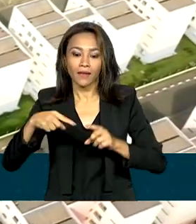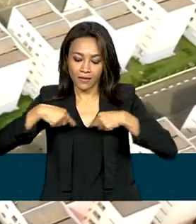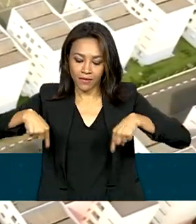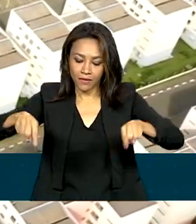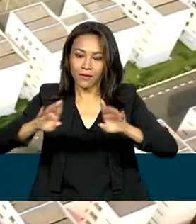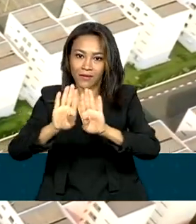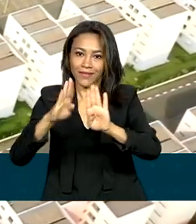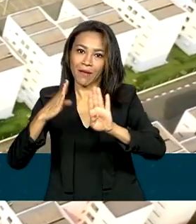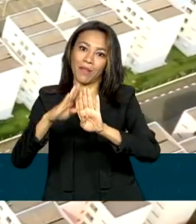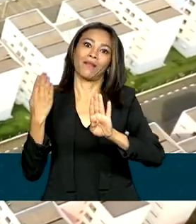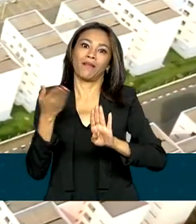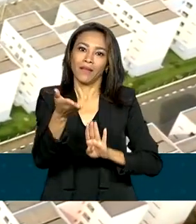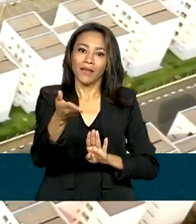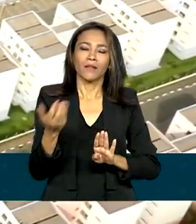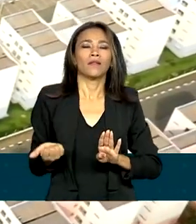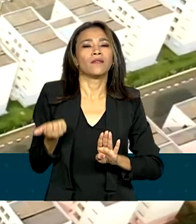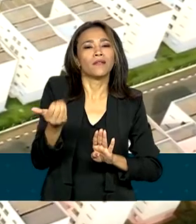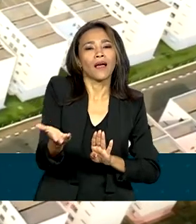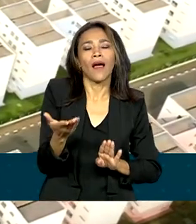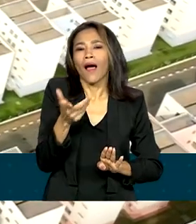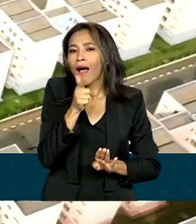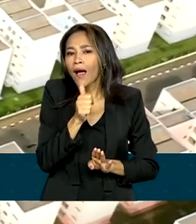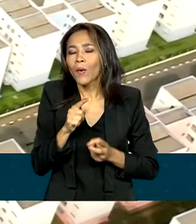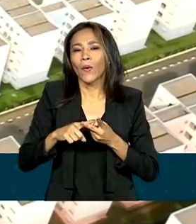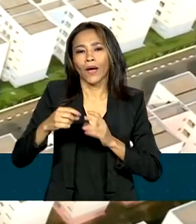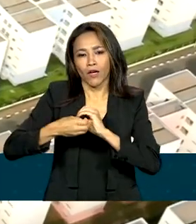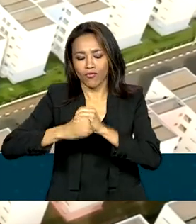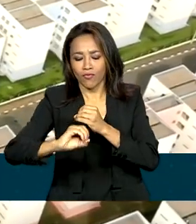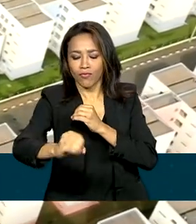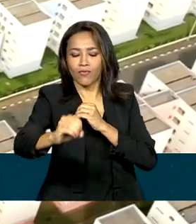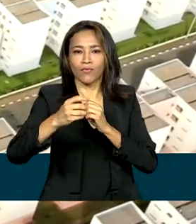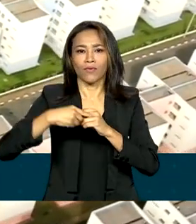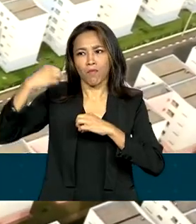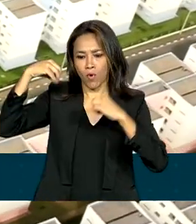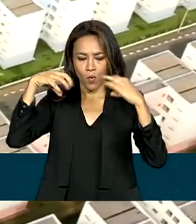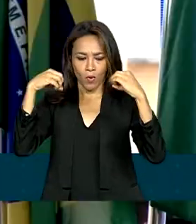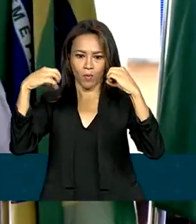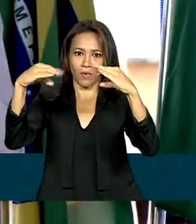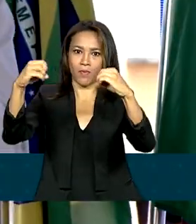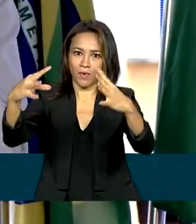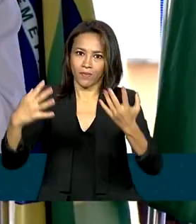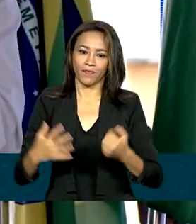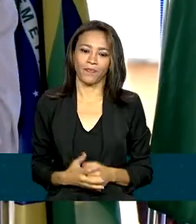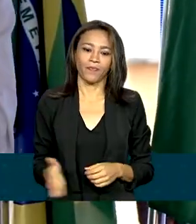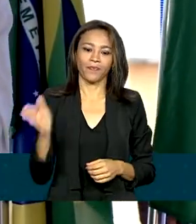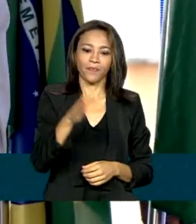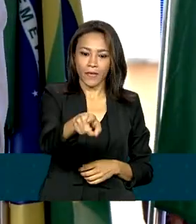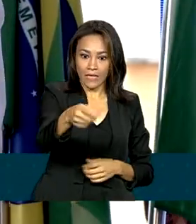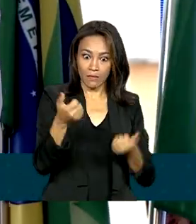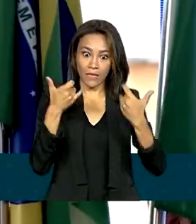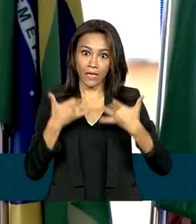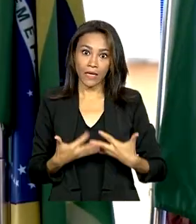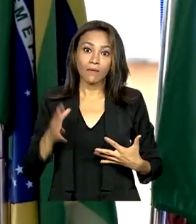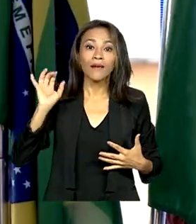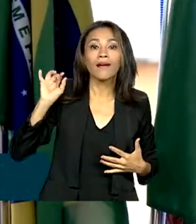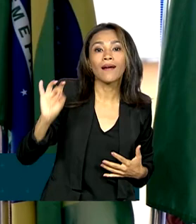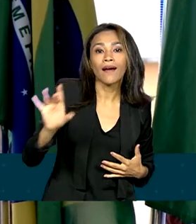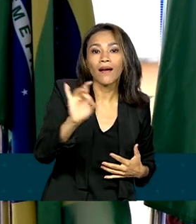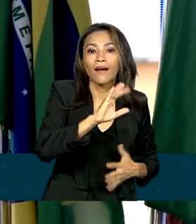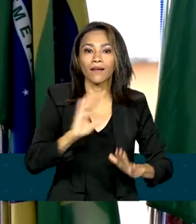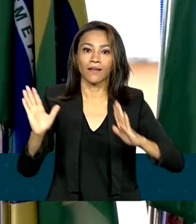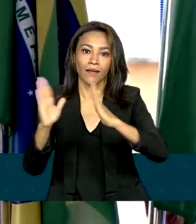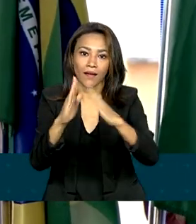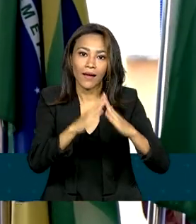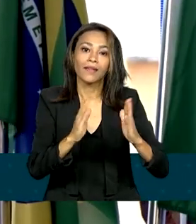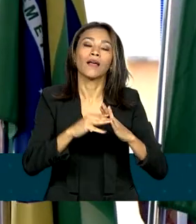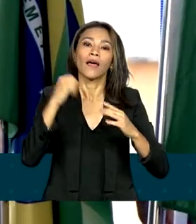infraestrutura completa, incluindo água, esgoto e iluminação pública. Cada moradia é um emprego